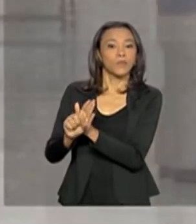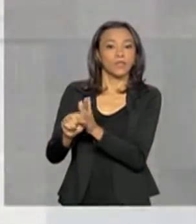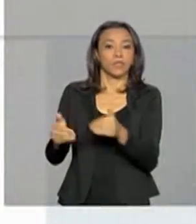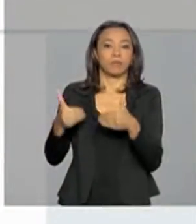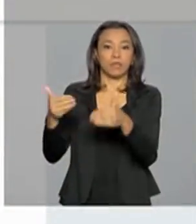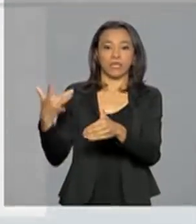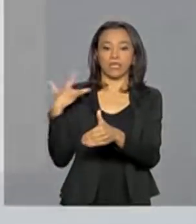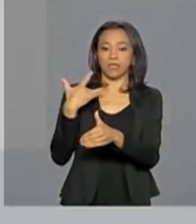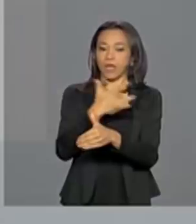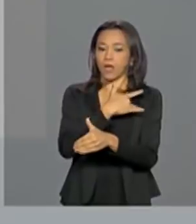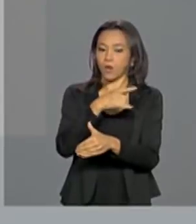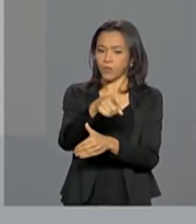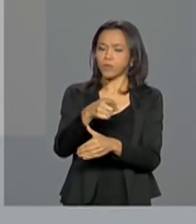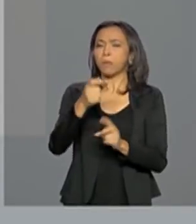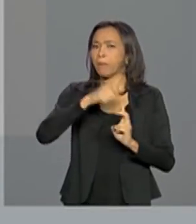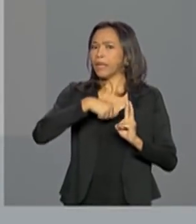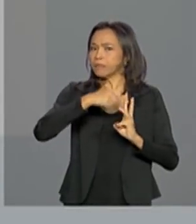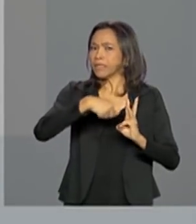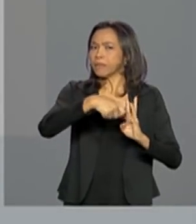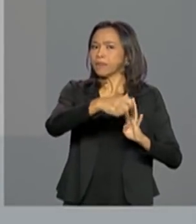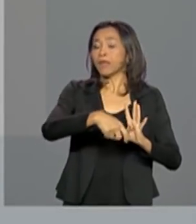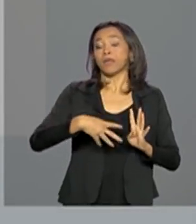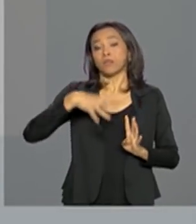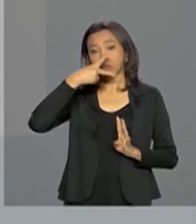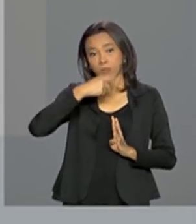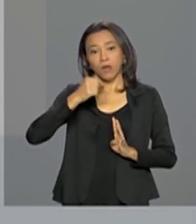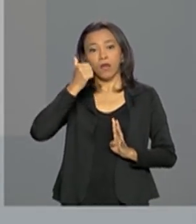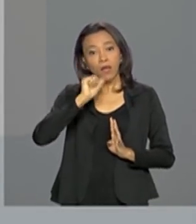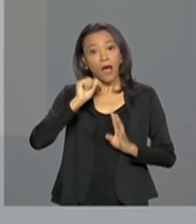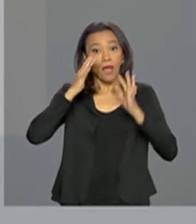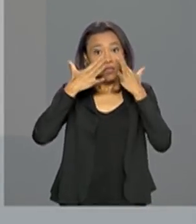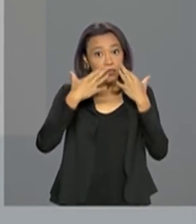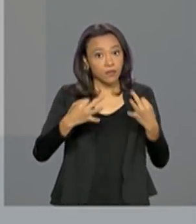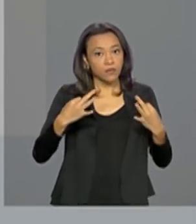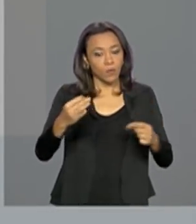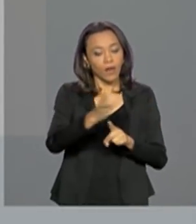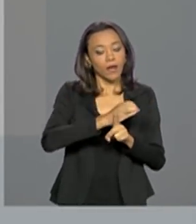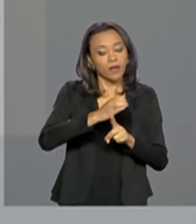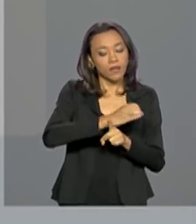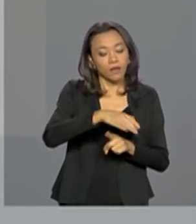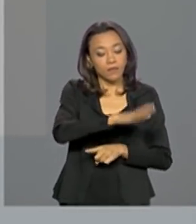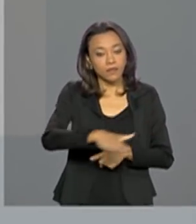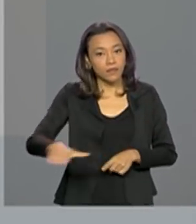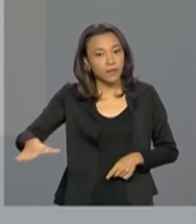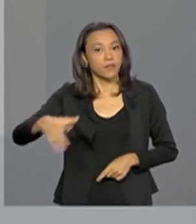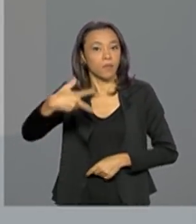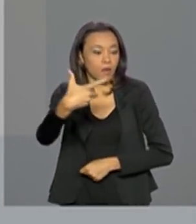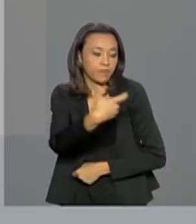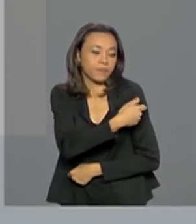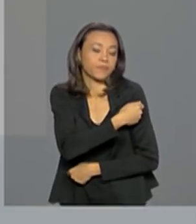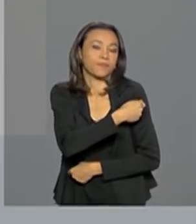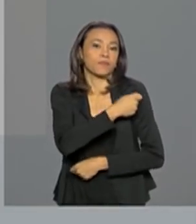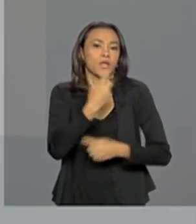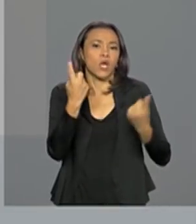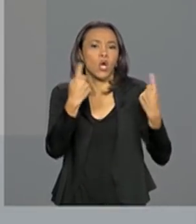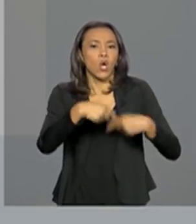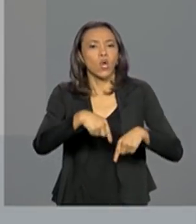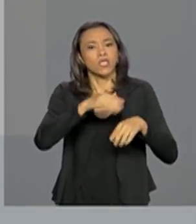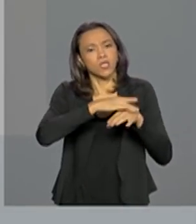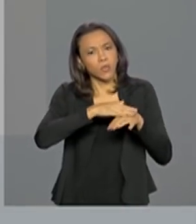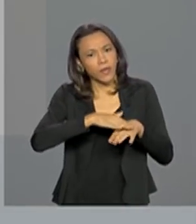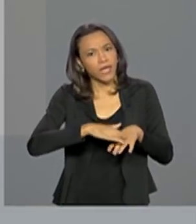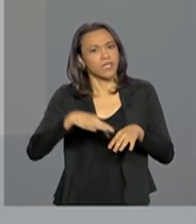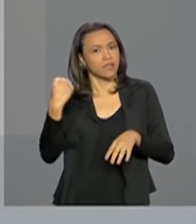É o seguinte, todo mês os pais têm que ficar atentos ao calendário de vacinação das crianças para protegê-las, imunizá-las contra doenças